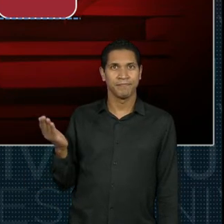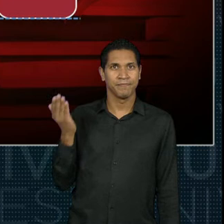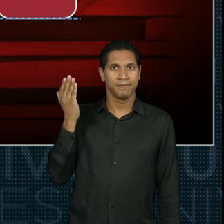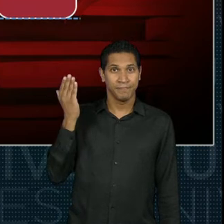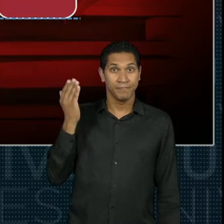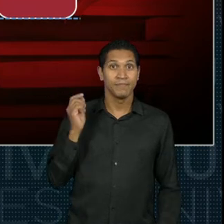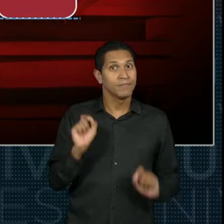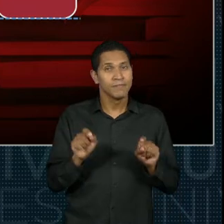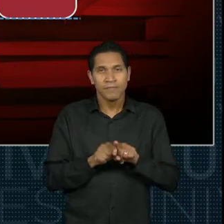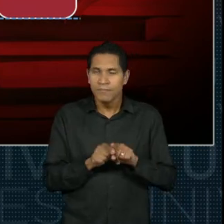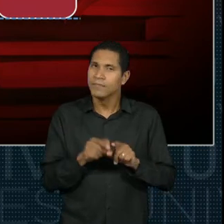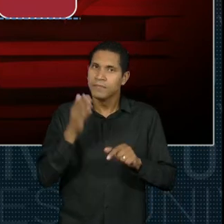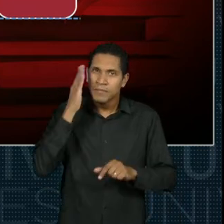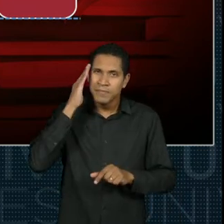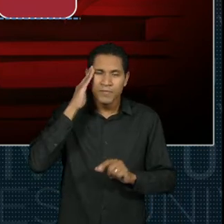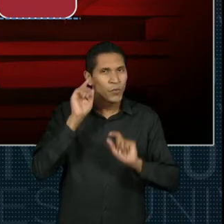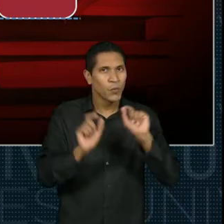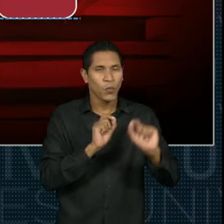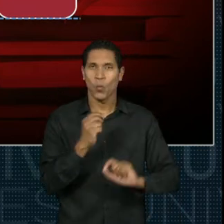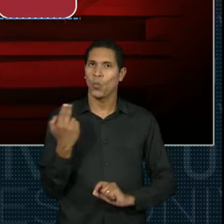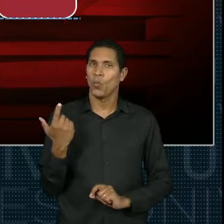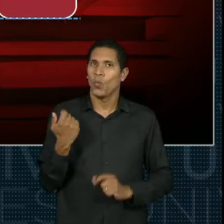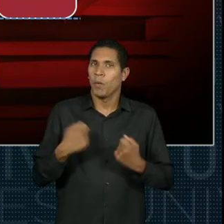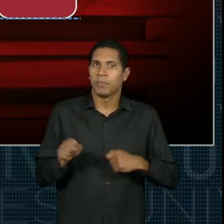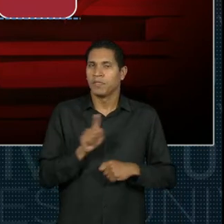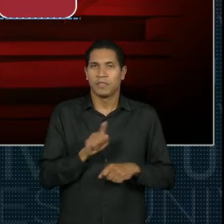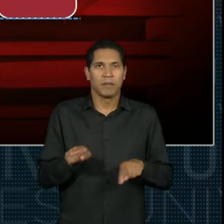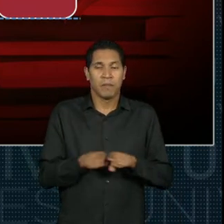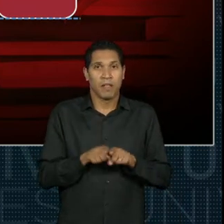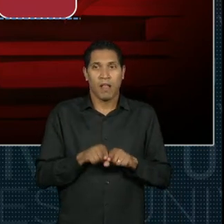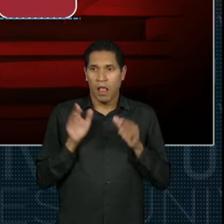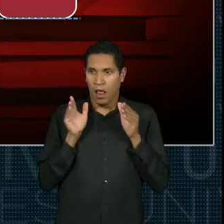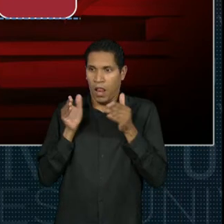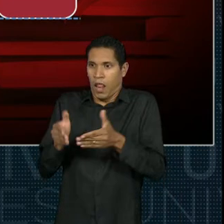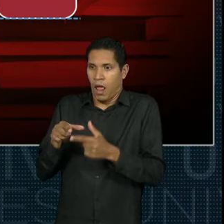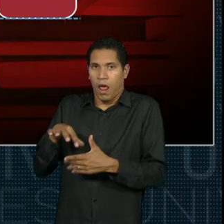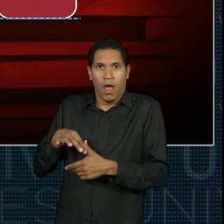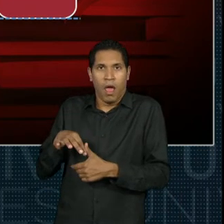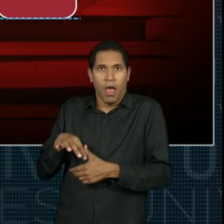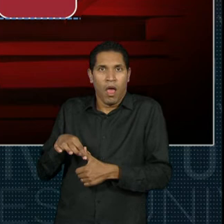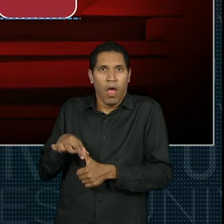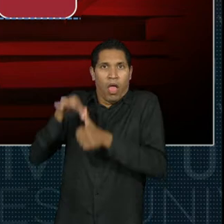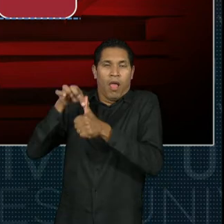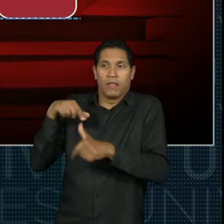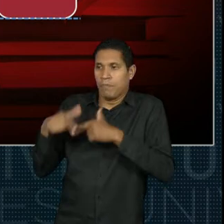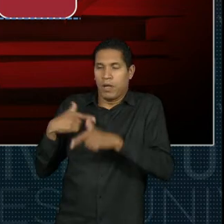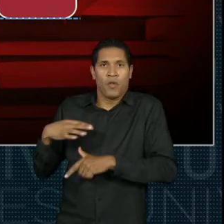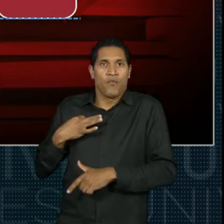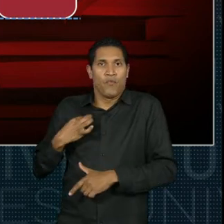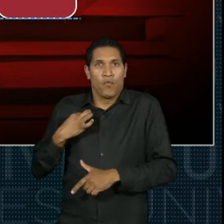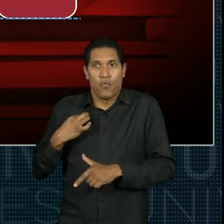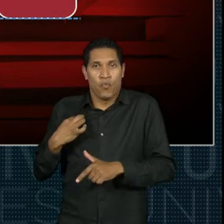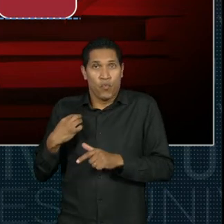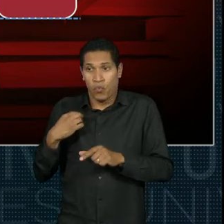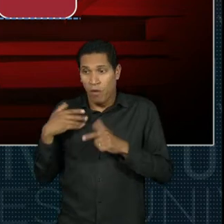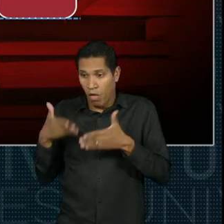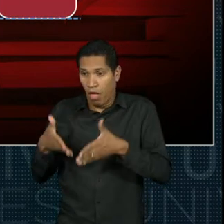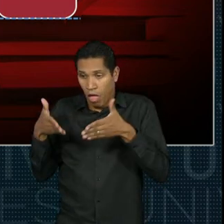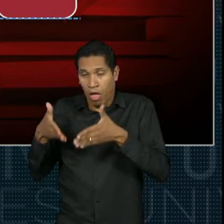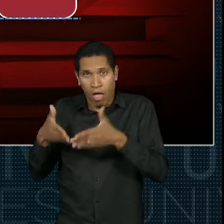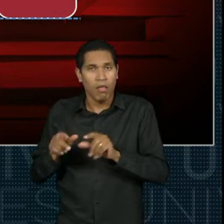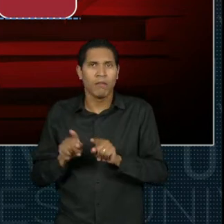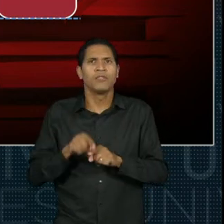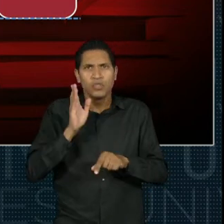obrigatoriedade no trabalho voluntário caso o aluno consiga concluir toda a carga horária com certificação